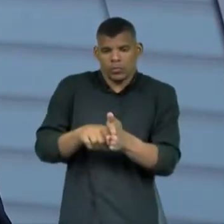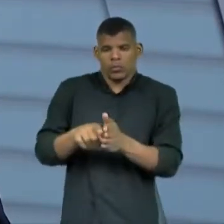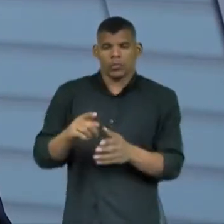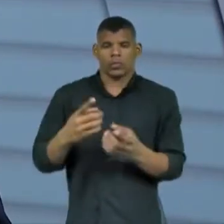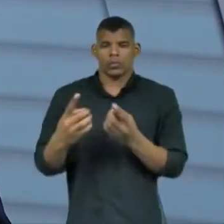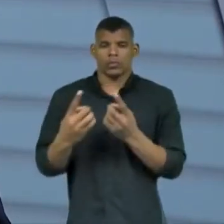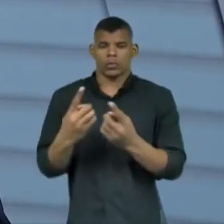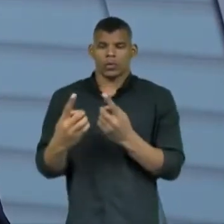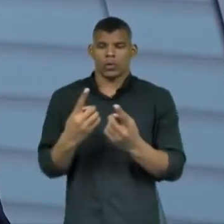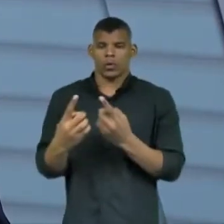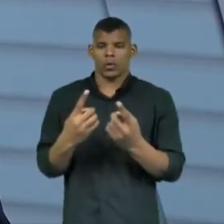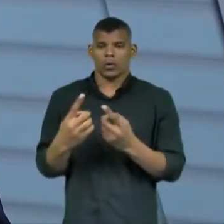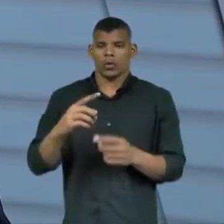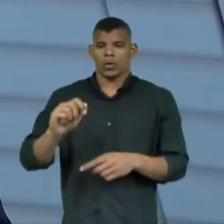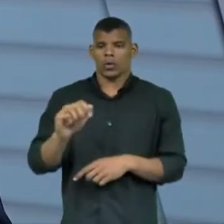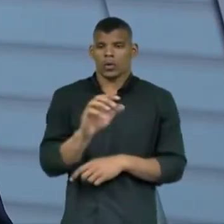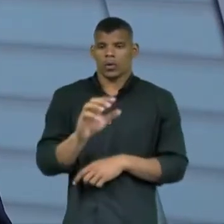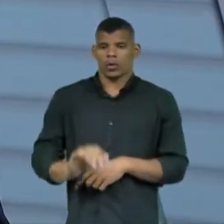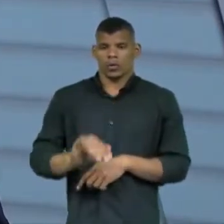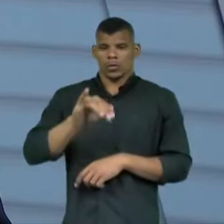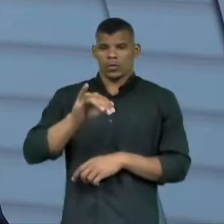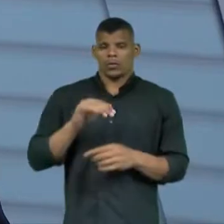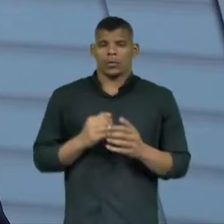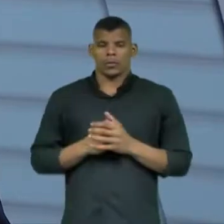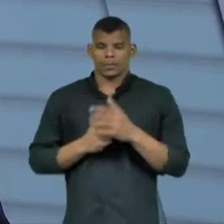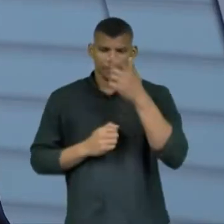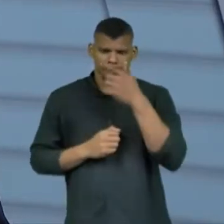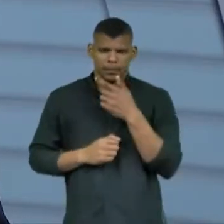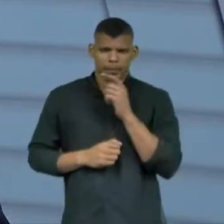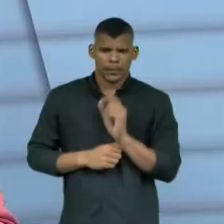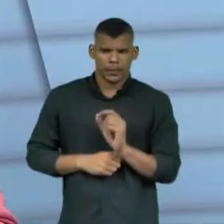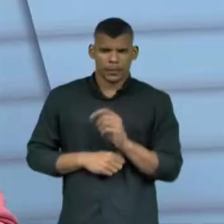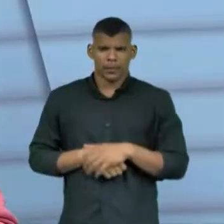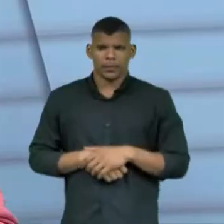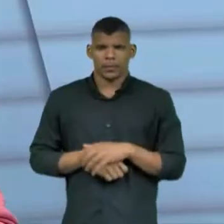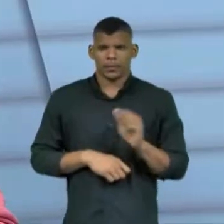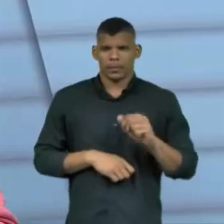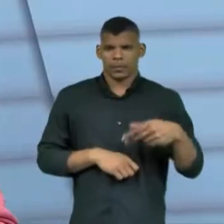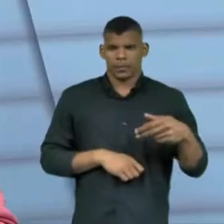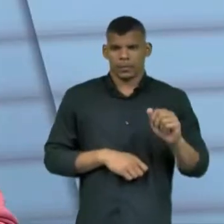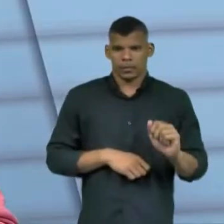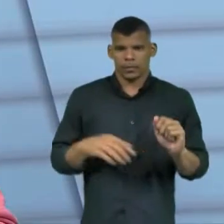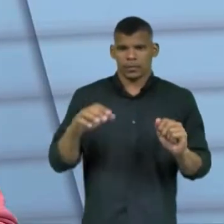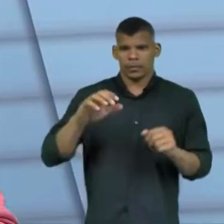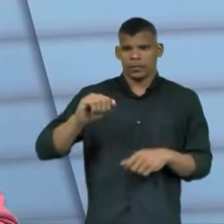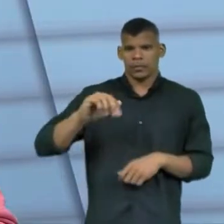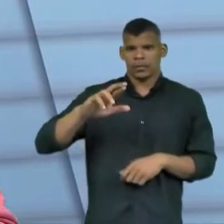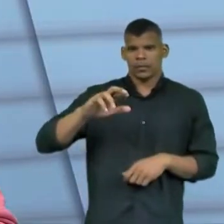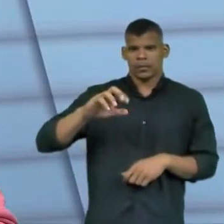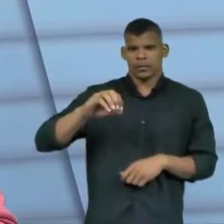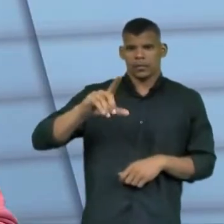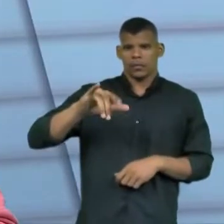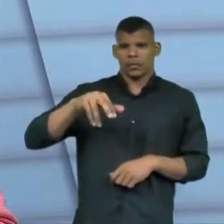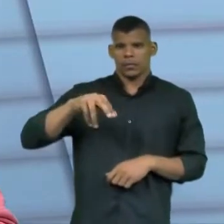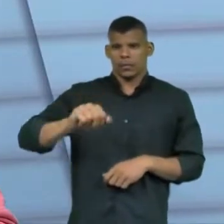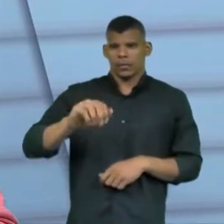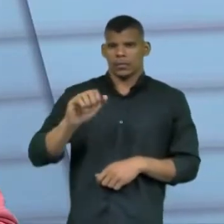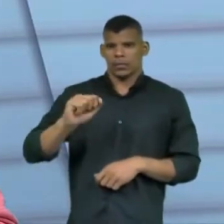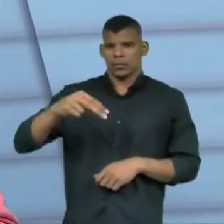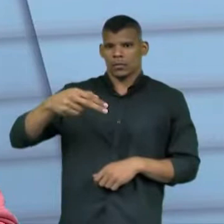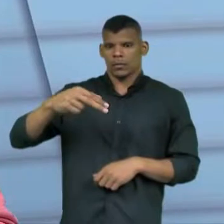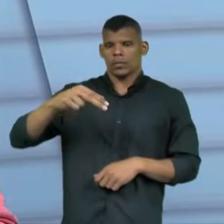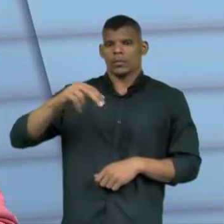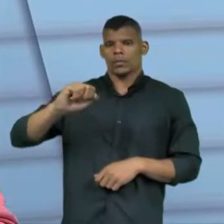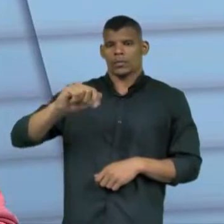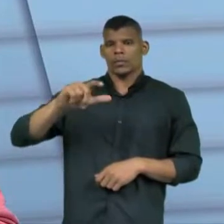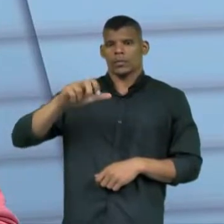ACI. Eu estou aqui com a doutora Ana Carolina Alencar, que é do Tribunal